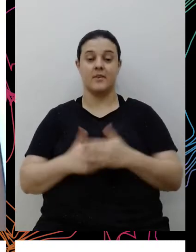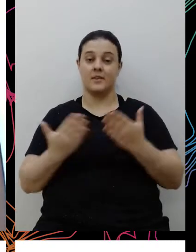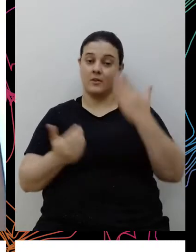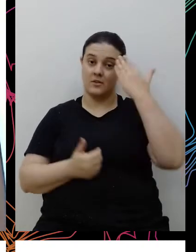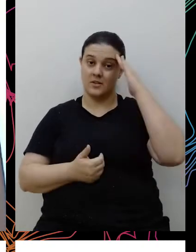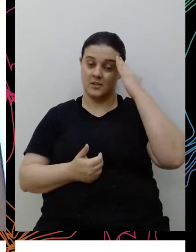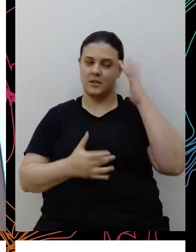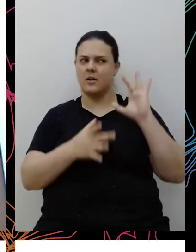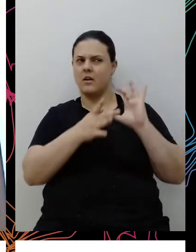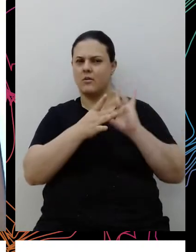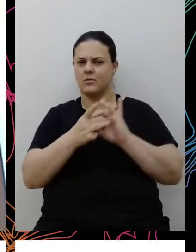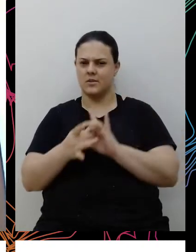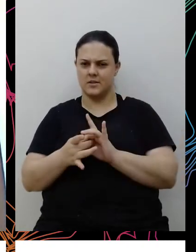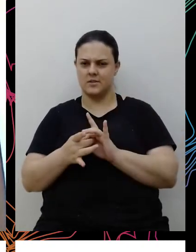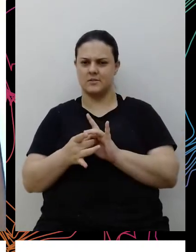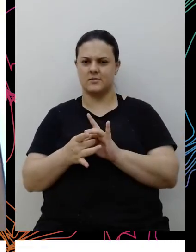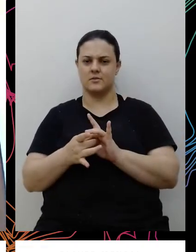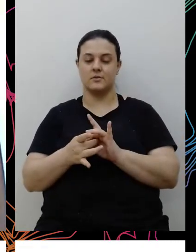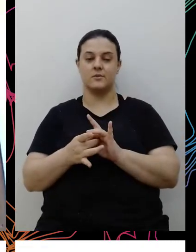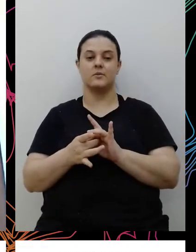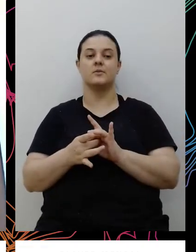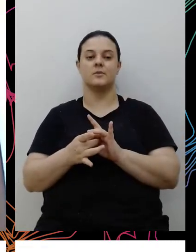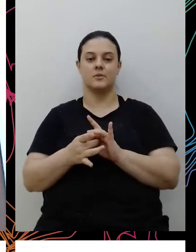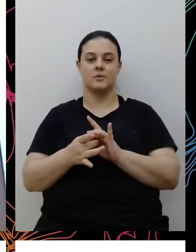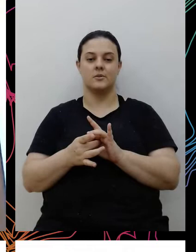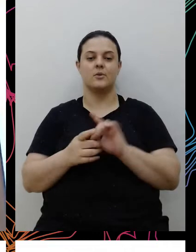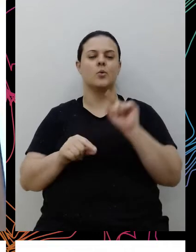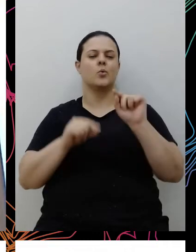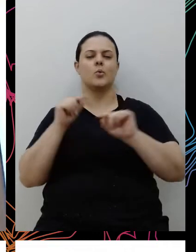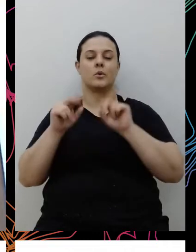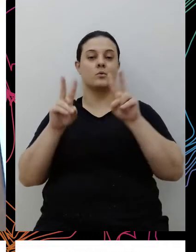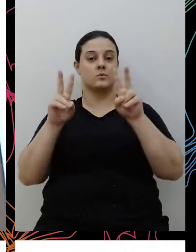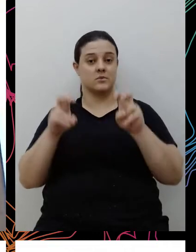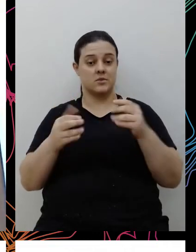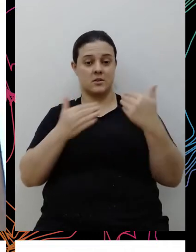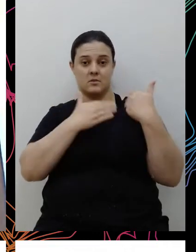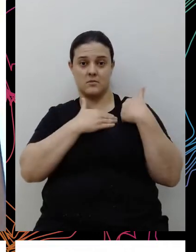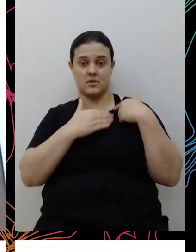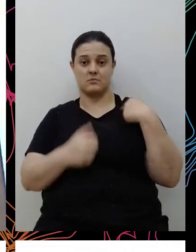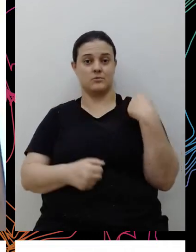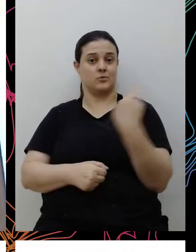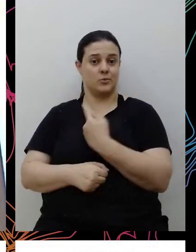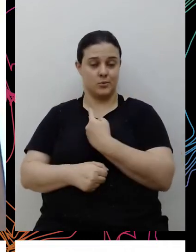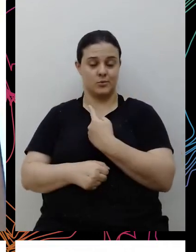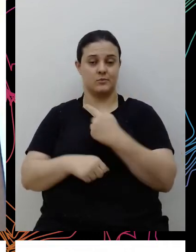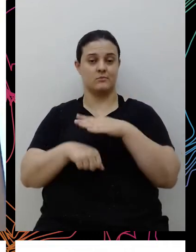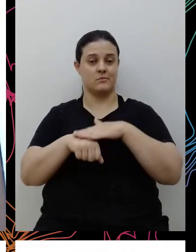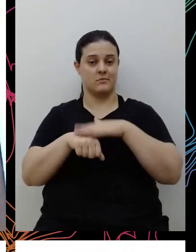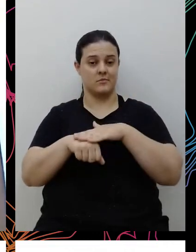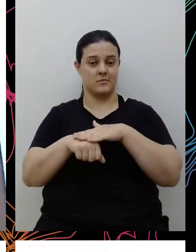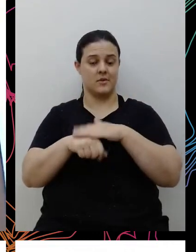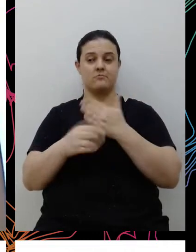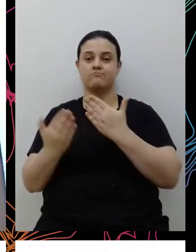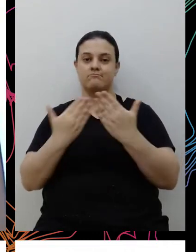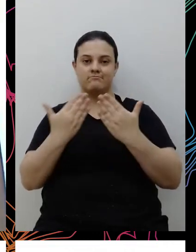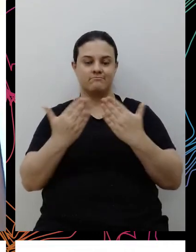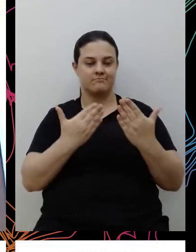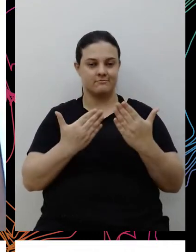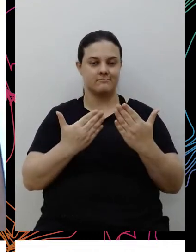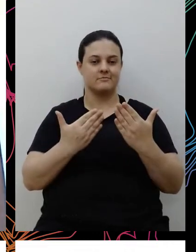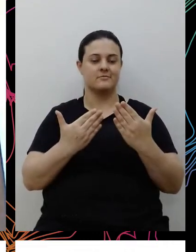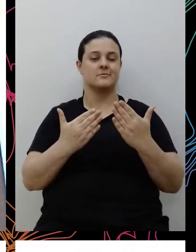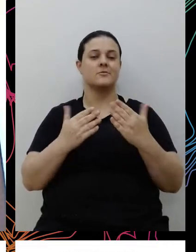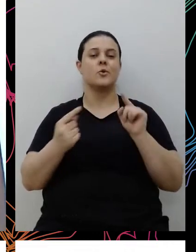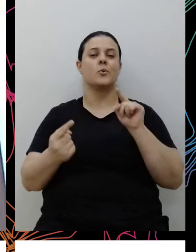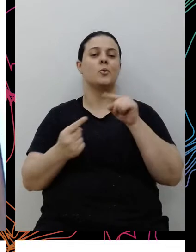contexto, entendendo a questão social que é um assunto de responsabilidade de todos os atores, focando aí nesse diálogo das empresas, né?